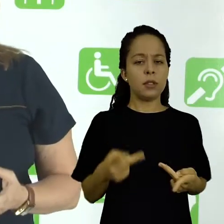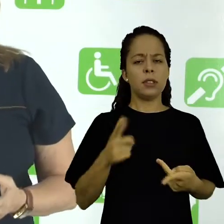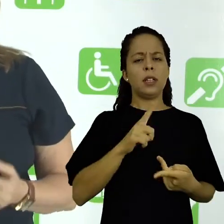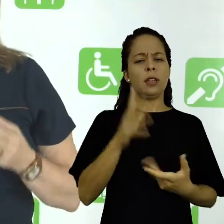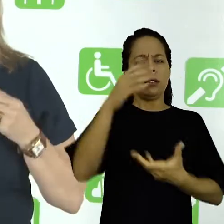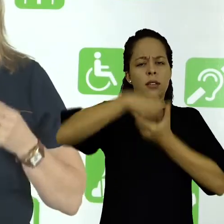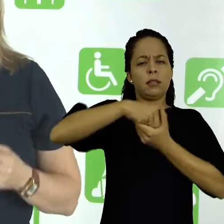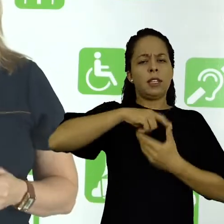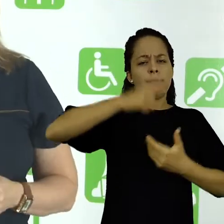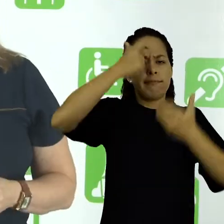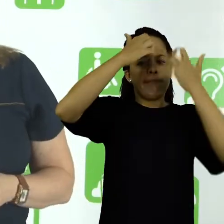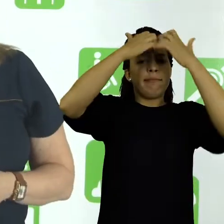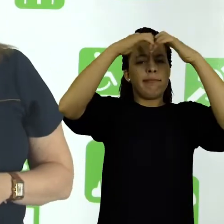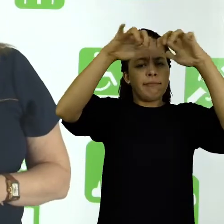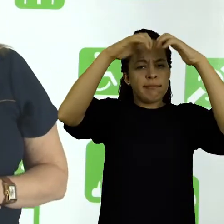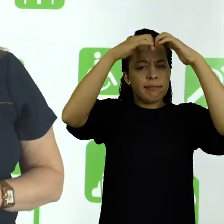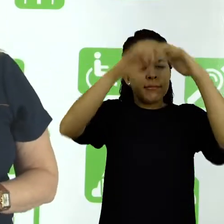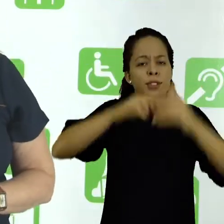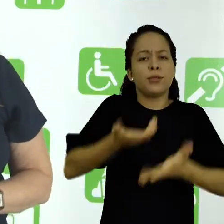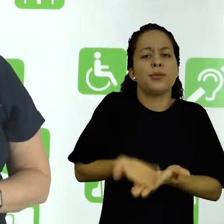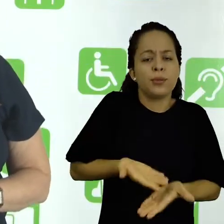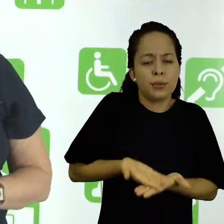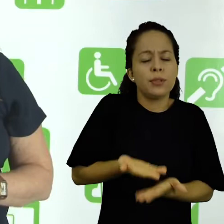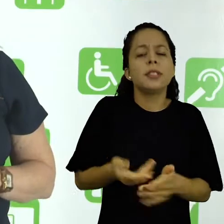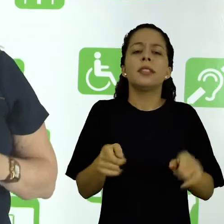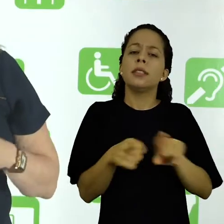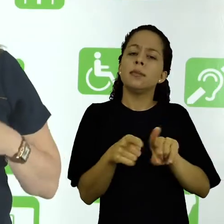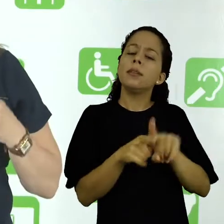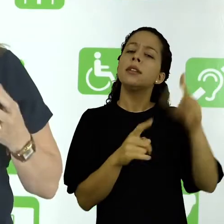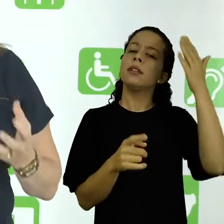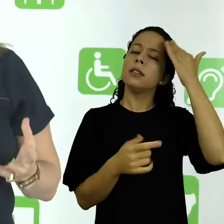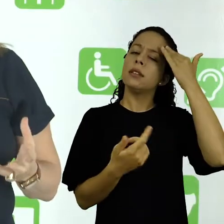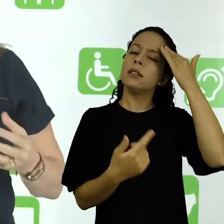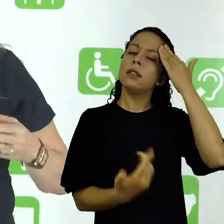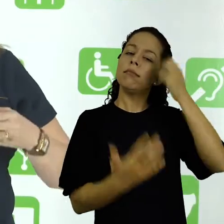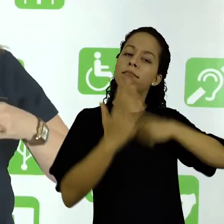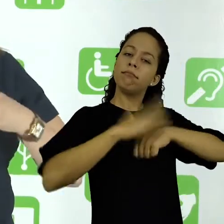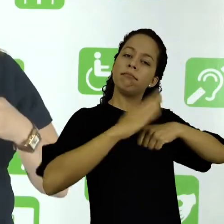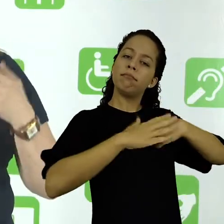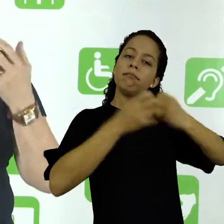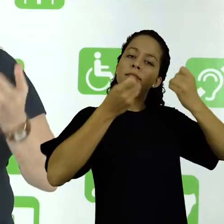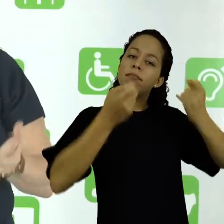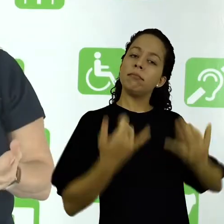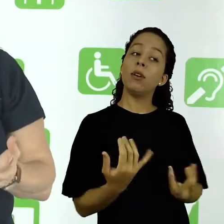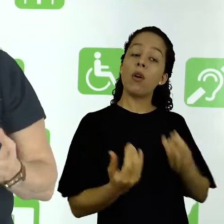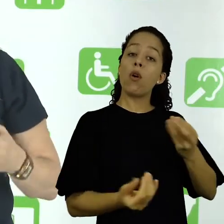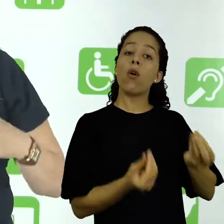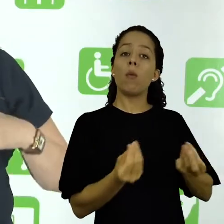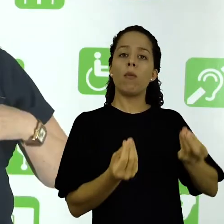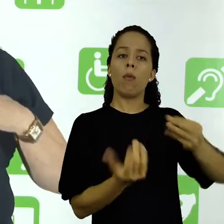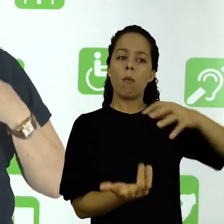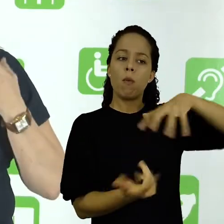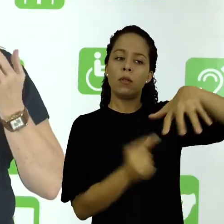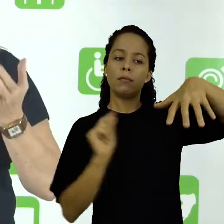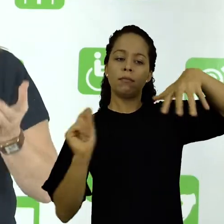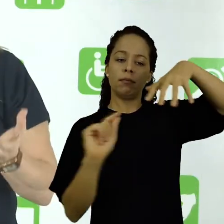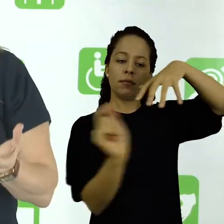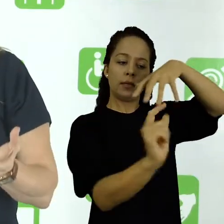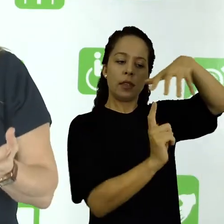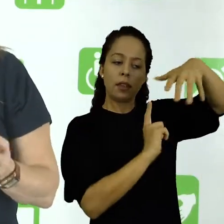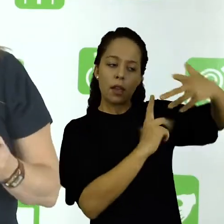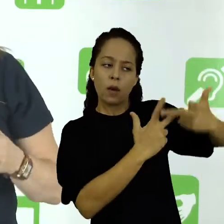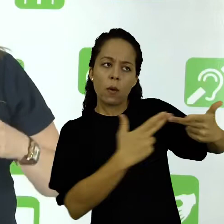reflexão, de estudo e interpretação para explicar o universo que o envolve, as